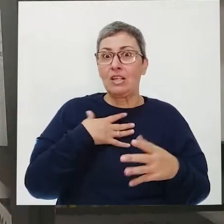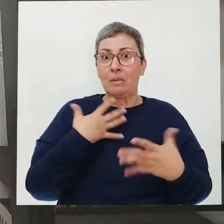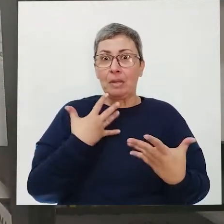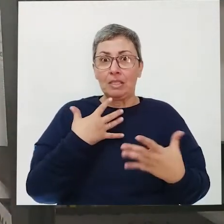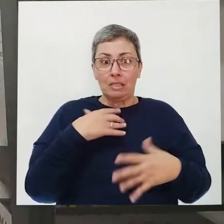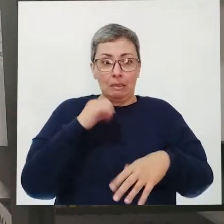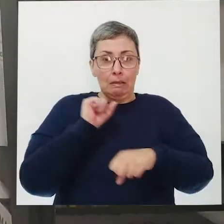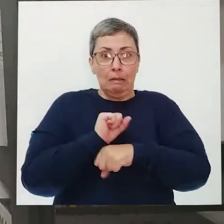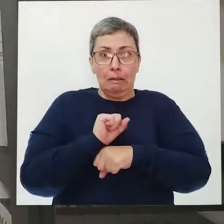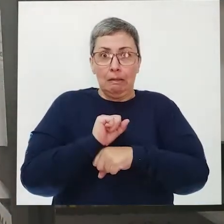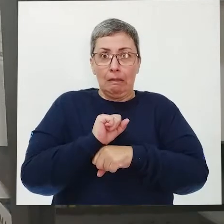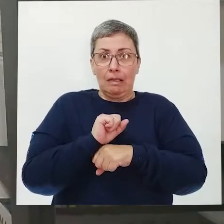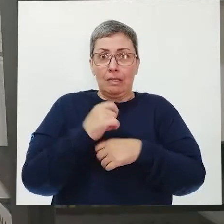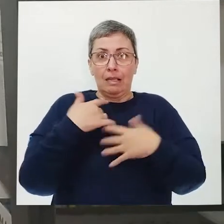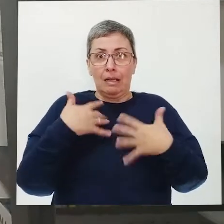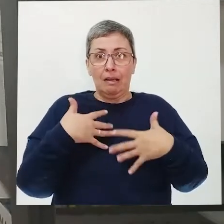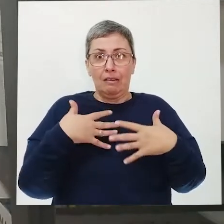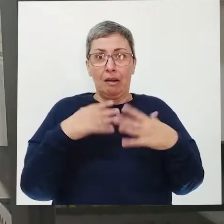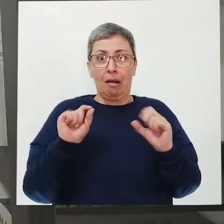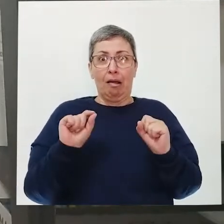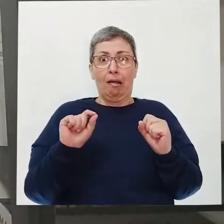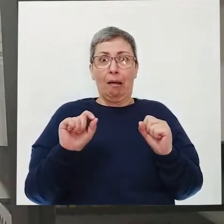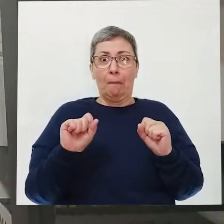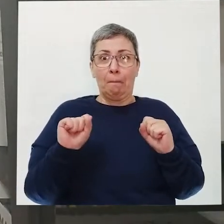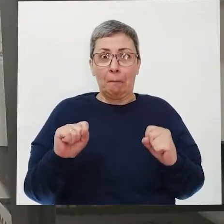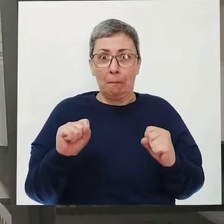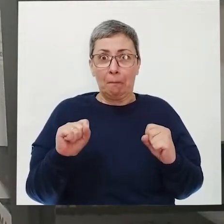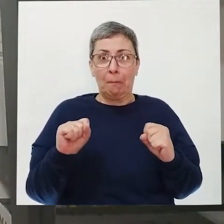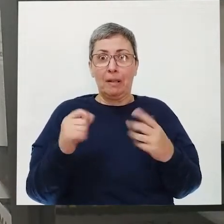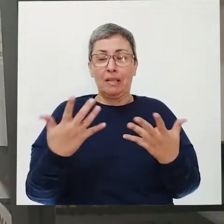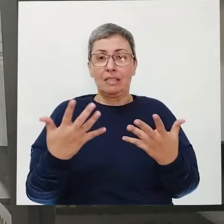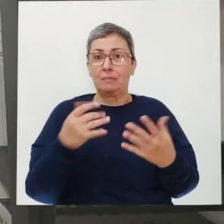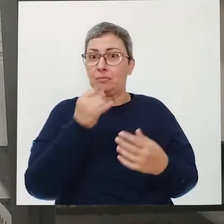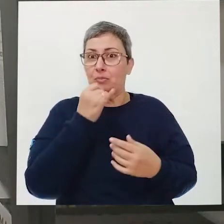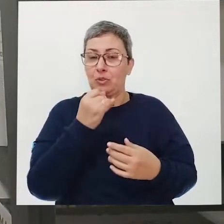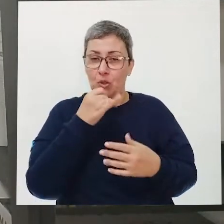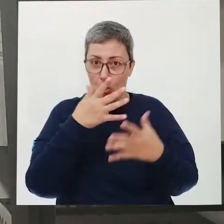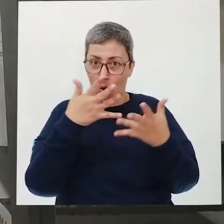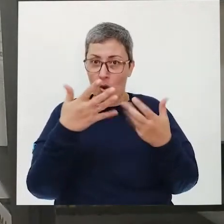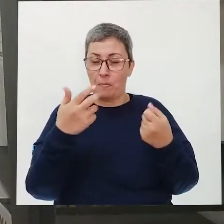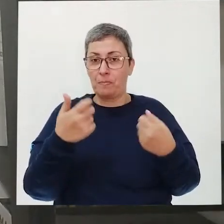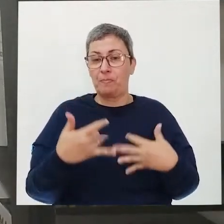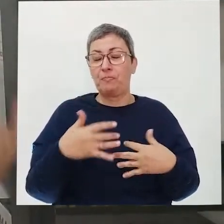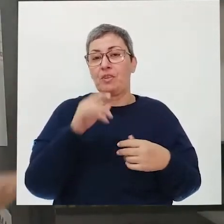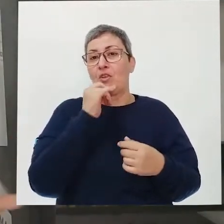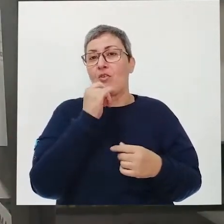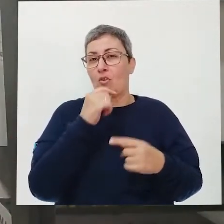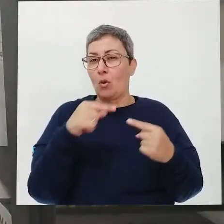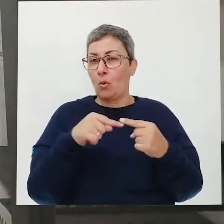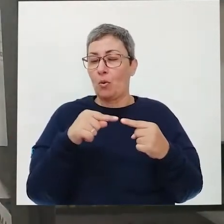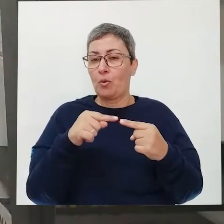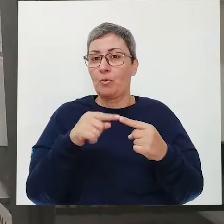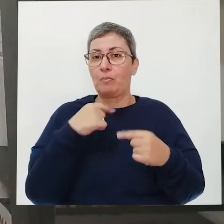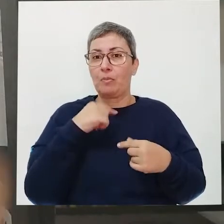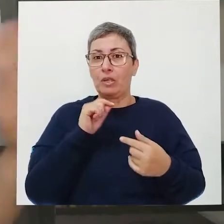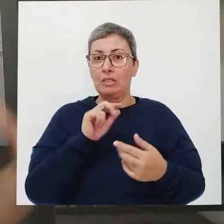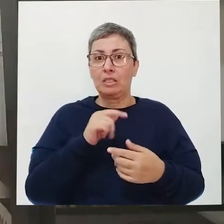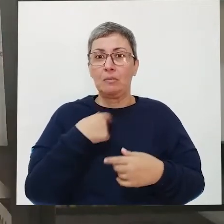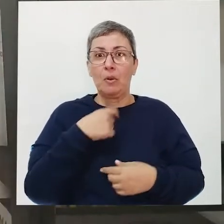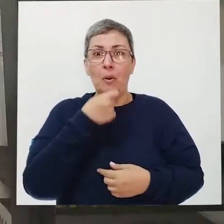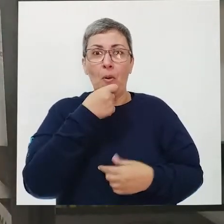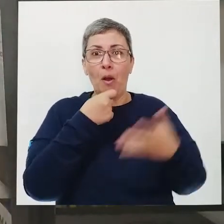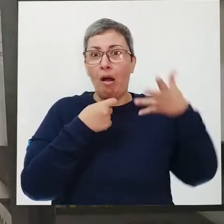trava a gente, que não deixa a gente fazer alguma coisa? Por exemplo, vou dar um exemplo aqui, vamos ver se vocês concordam. Falar em público,